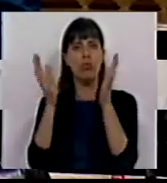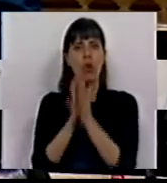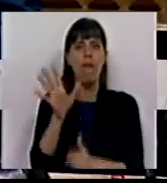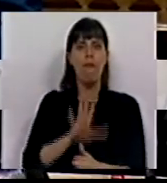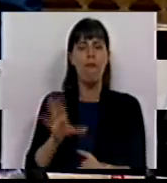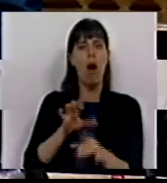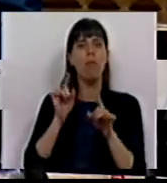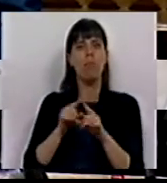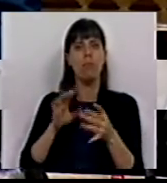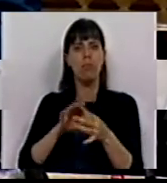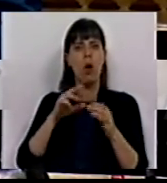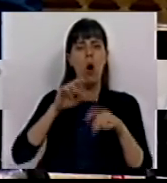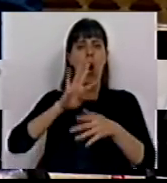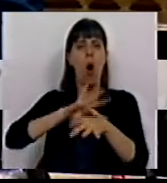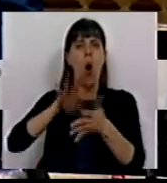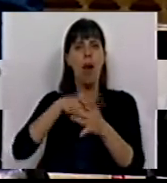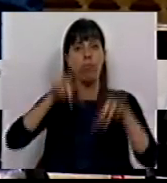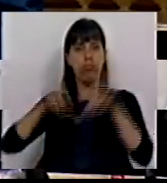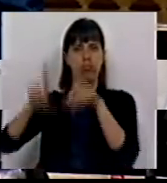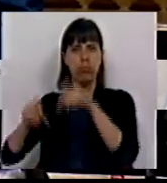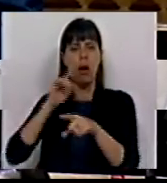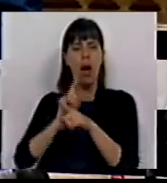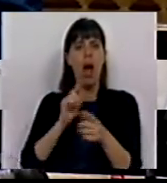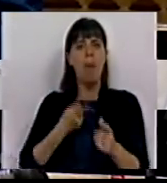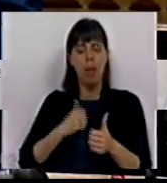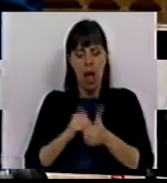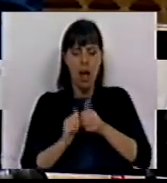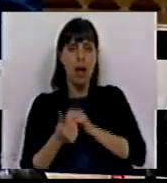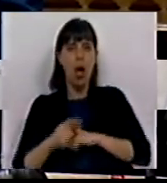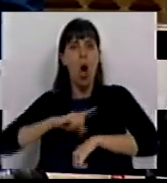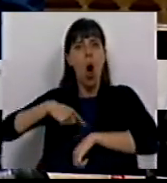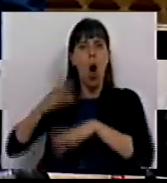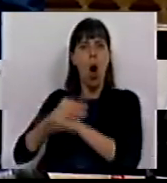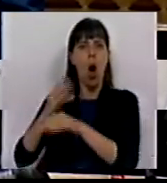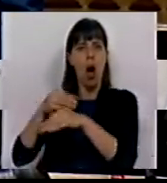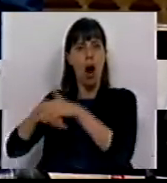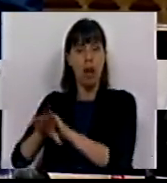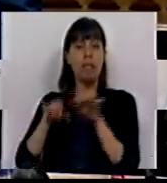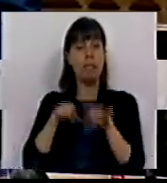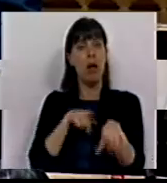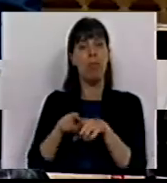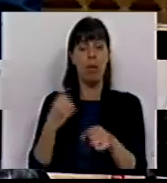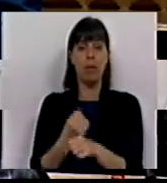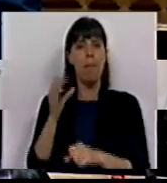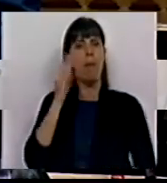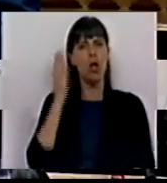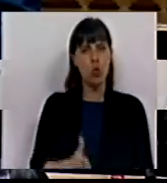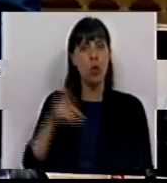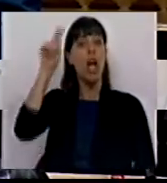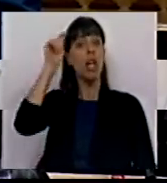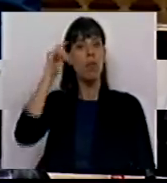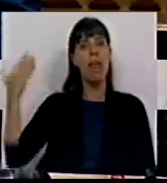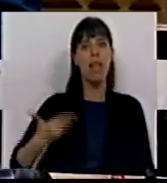os mecanismos de desregulação do horário de trabalho, como a dita adaptabilidade e o banco de horas. É com uma política laboral mais justa e